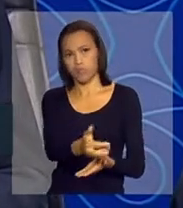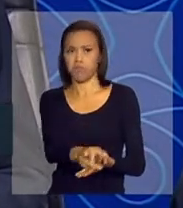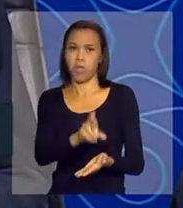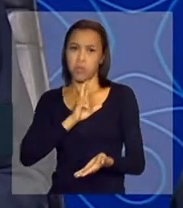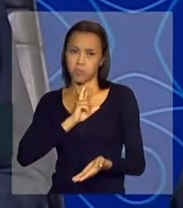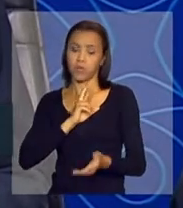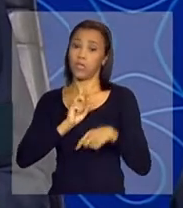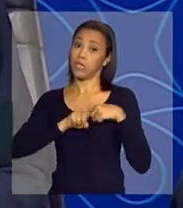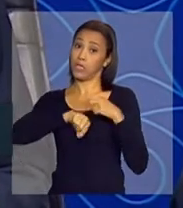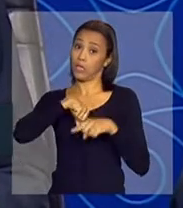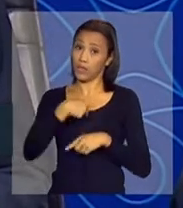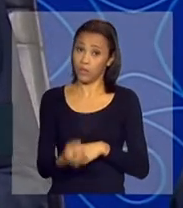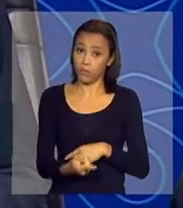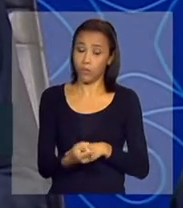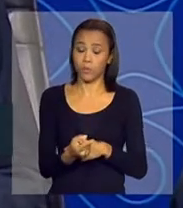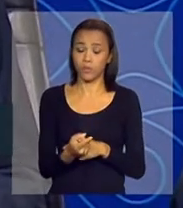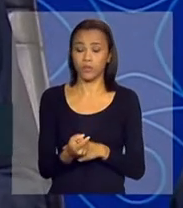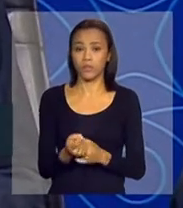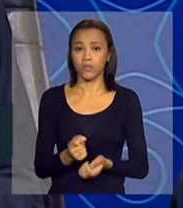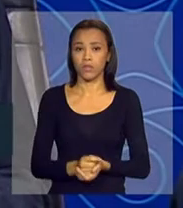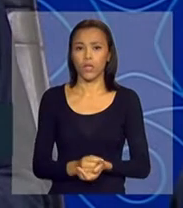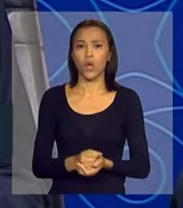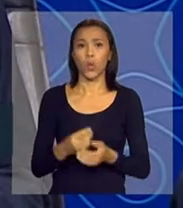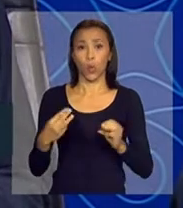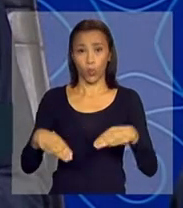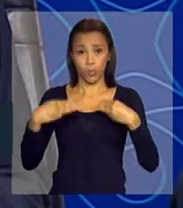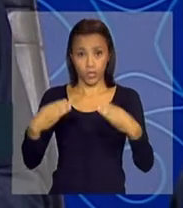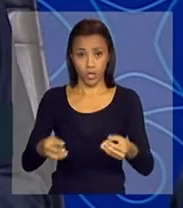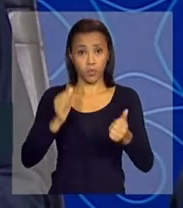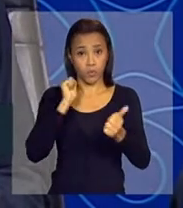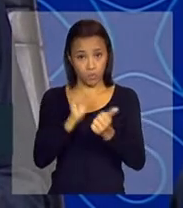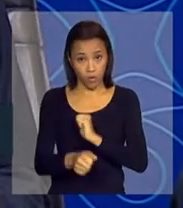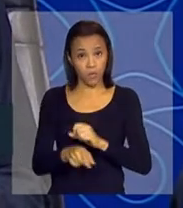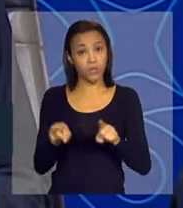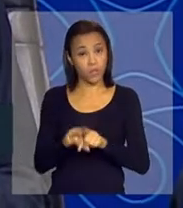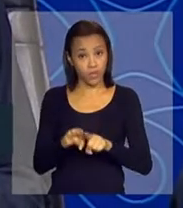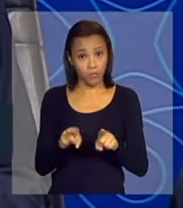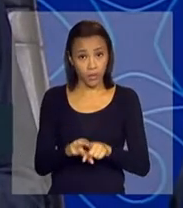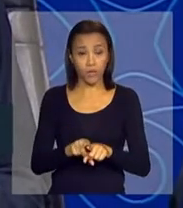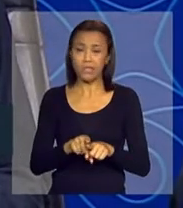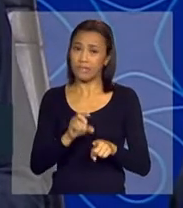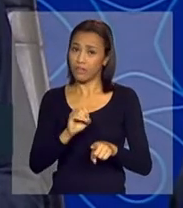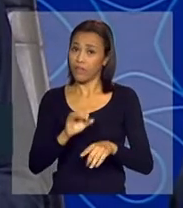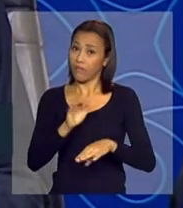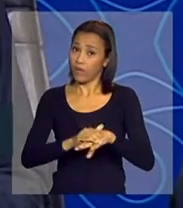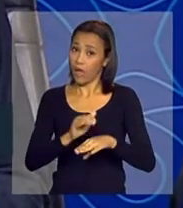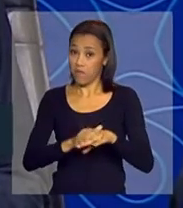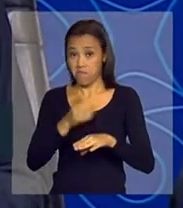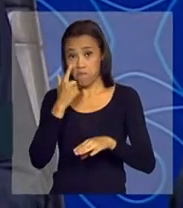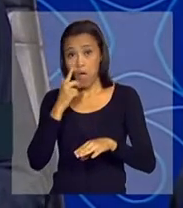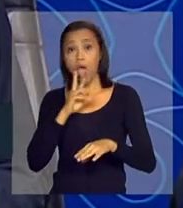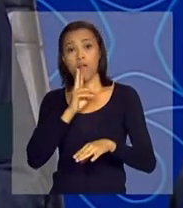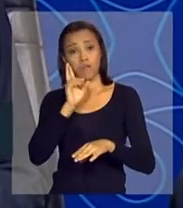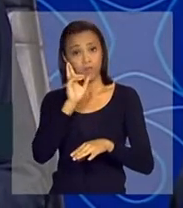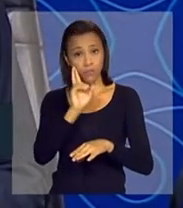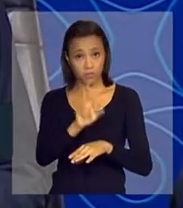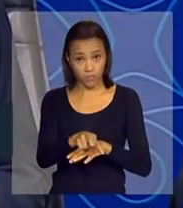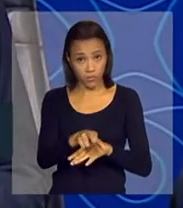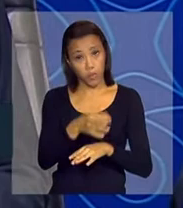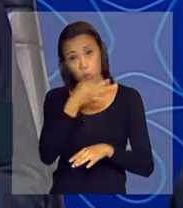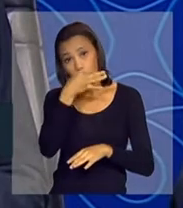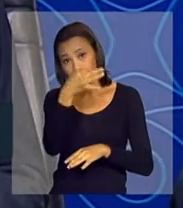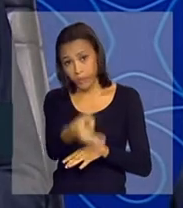logo em seguida, o Ministério do Esporte, em sendo o caso, pode emitir uma